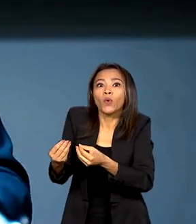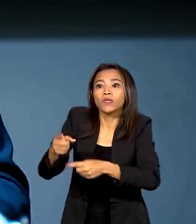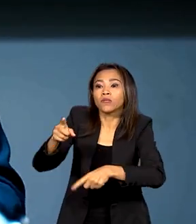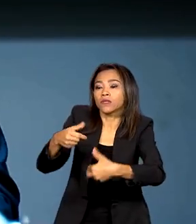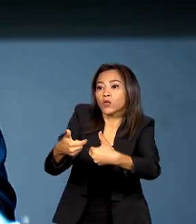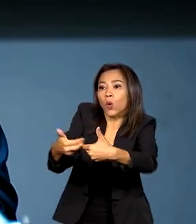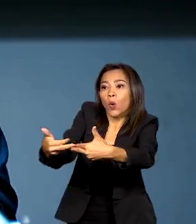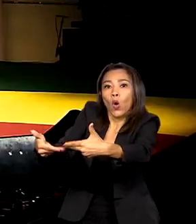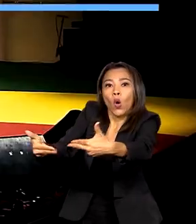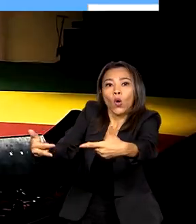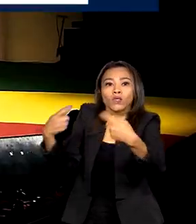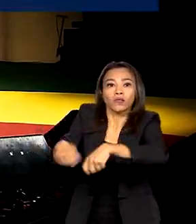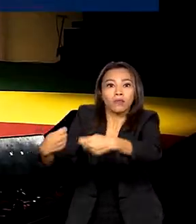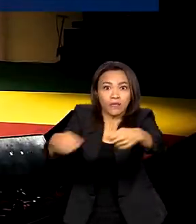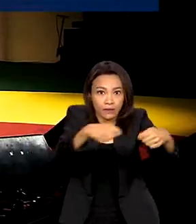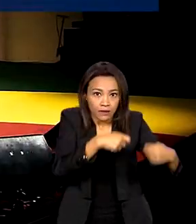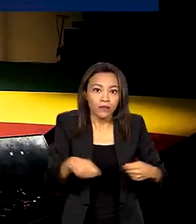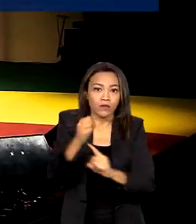maneira responsável.